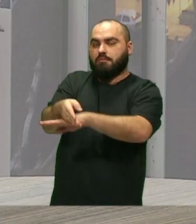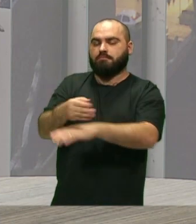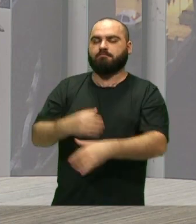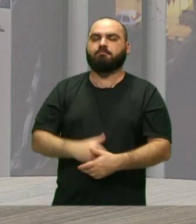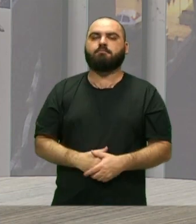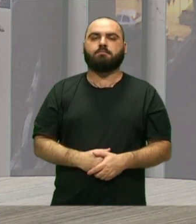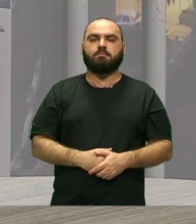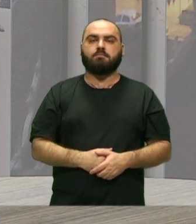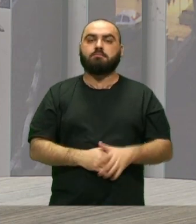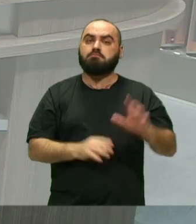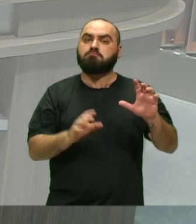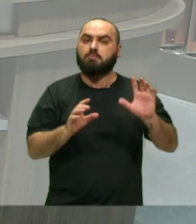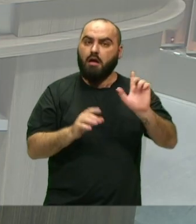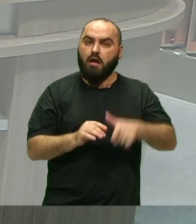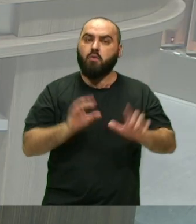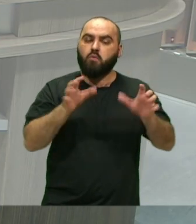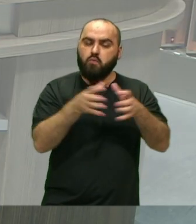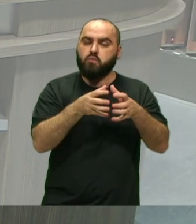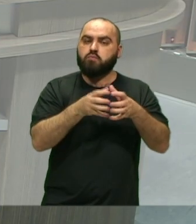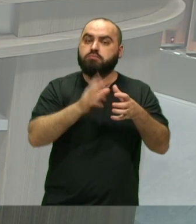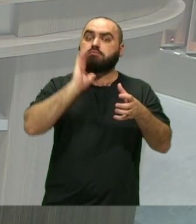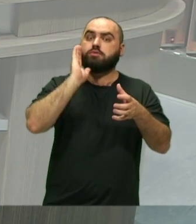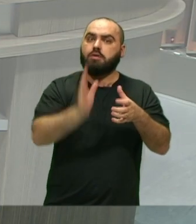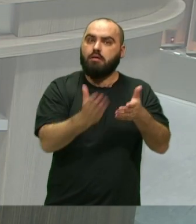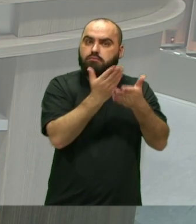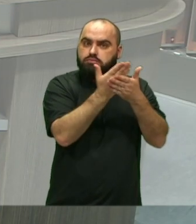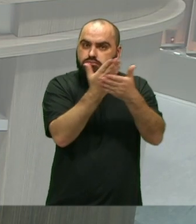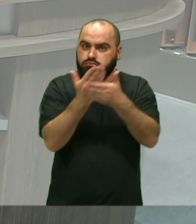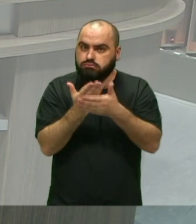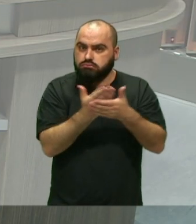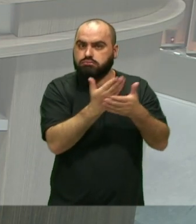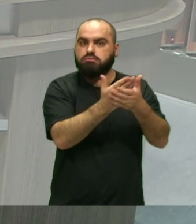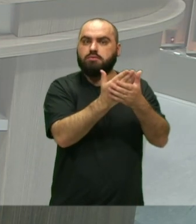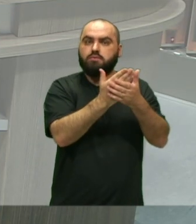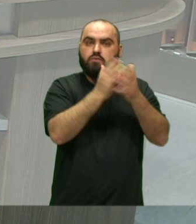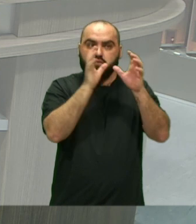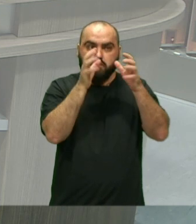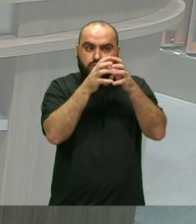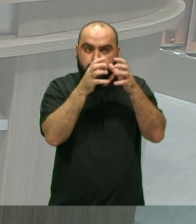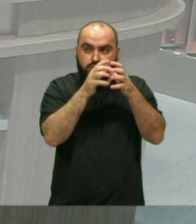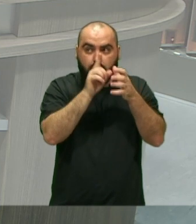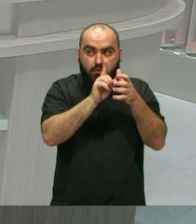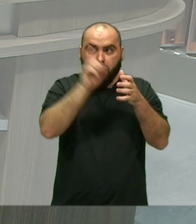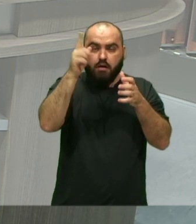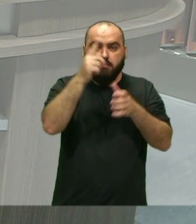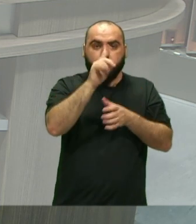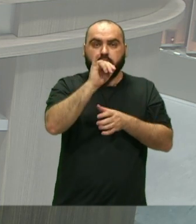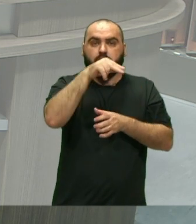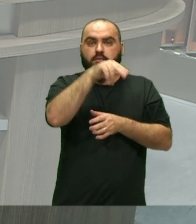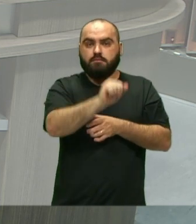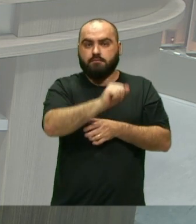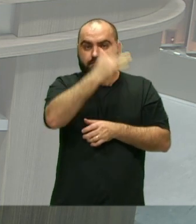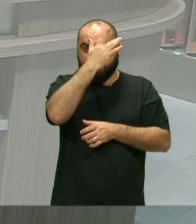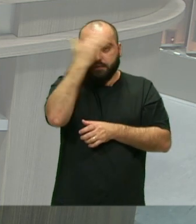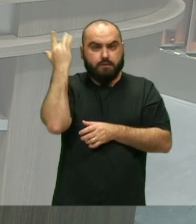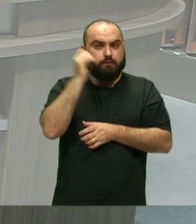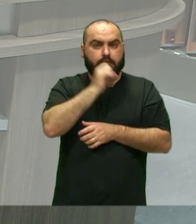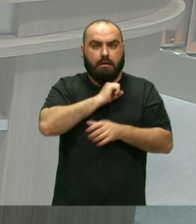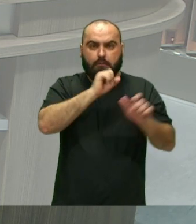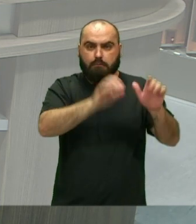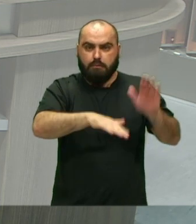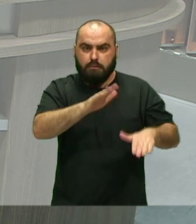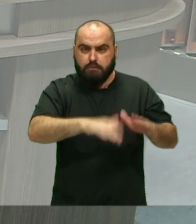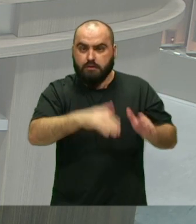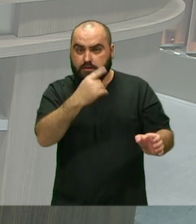Que era um grupo Que já estudava A nação Encanto do Pina Então Os batuqueiros E batuqueiros antigos Aqui da